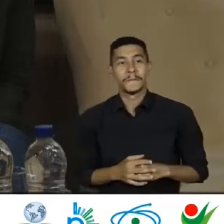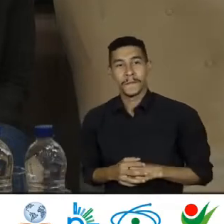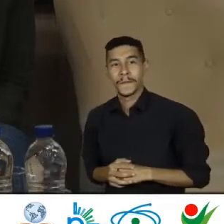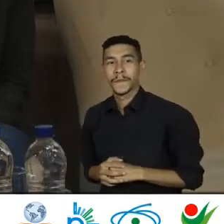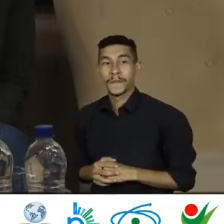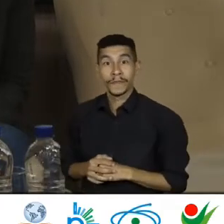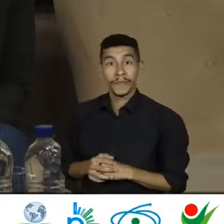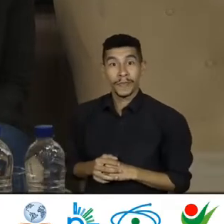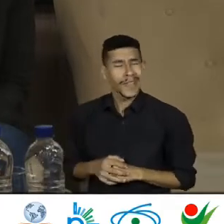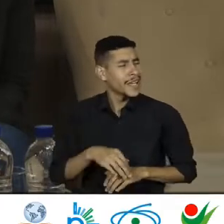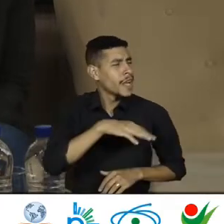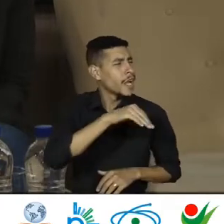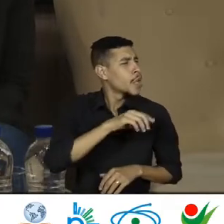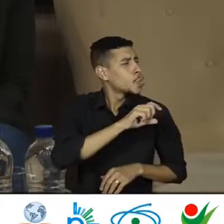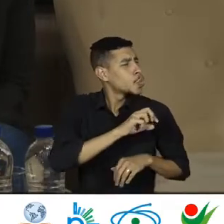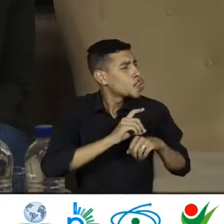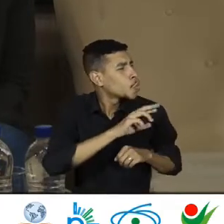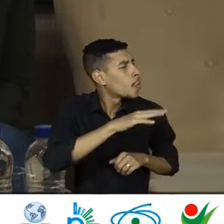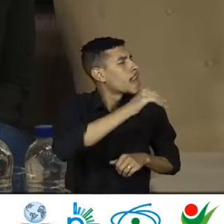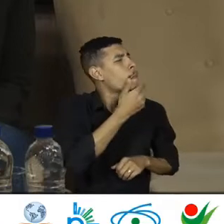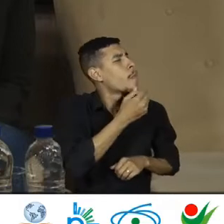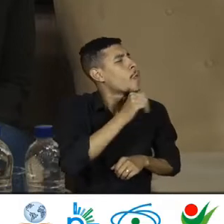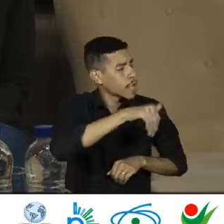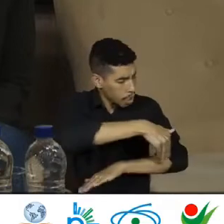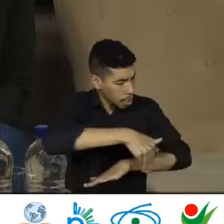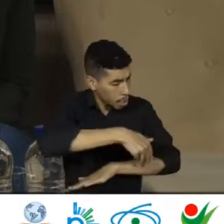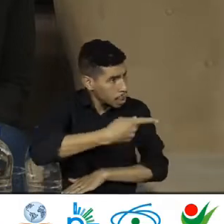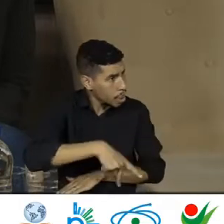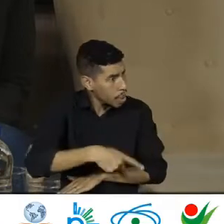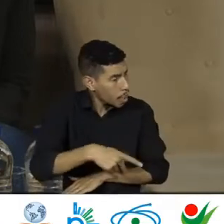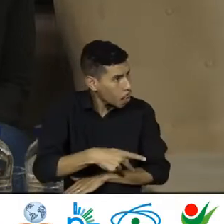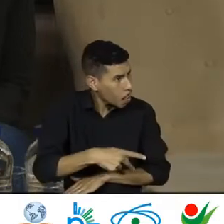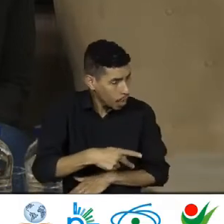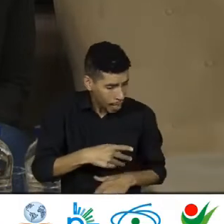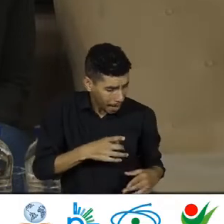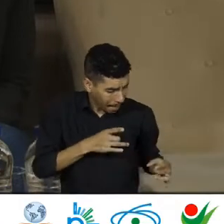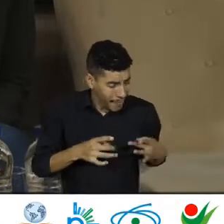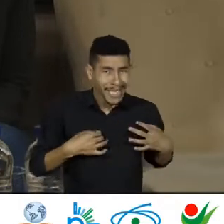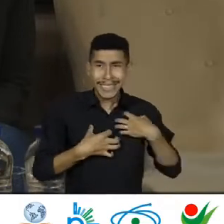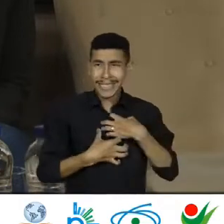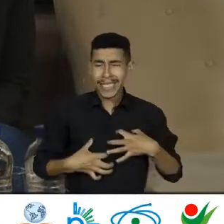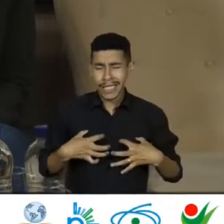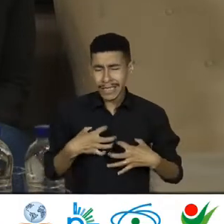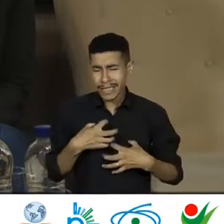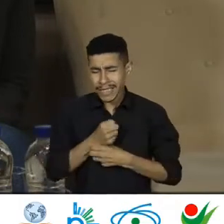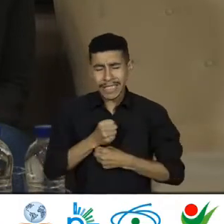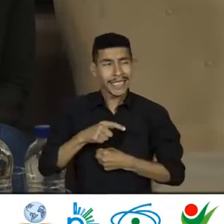Aqui na rua é doutor, tem medo, mágoa e destem,